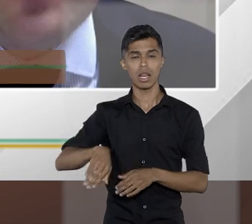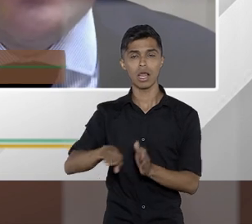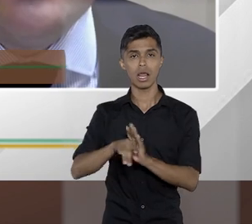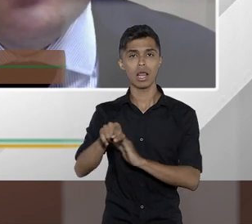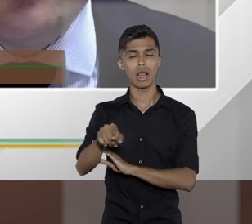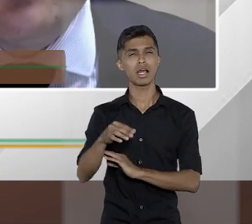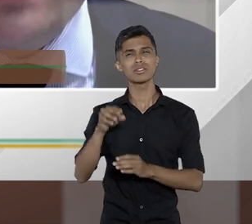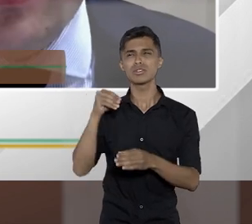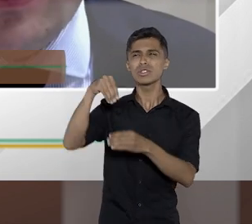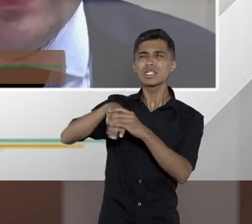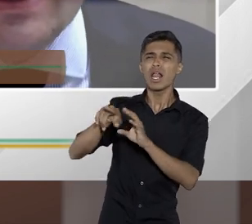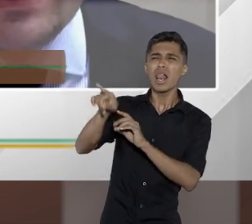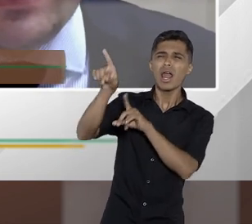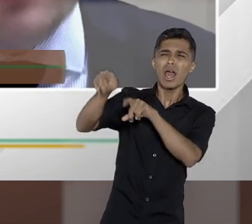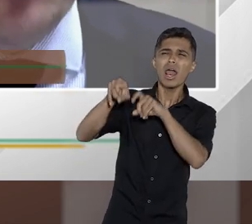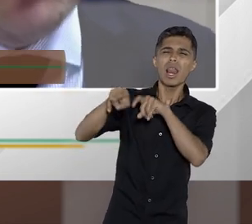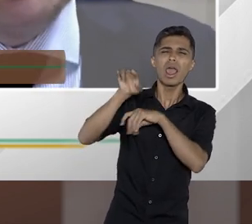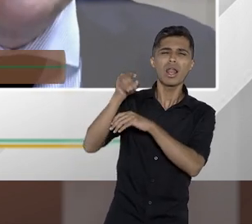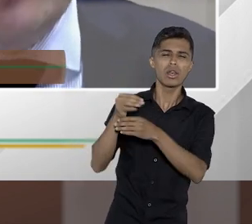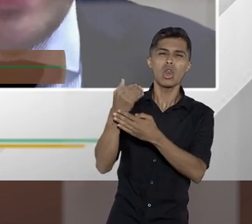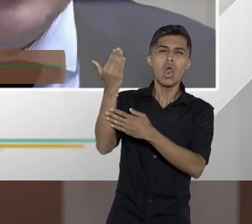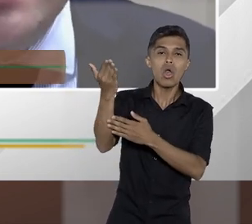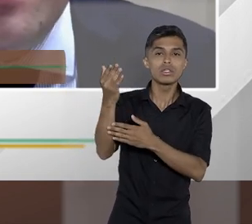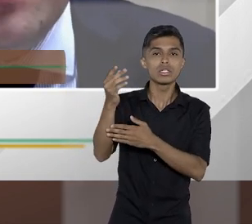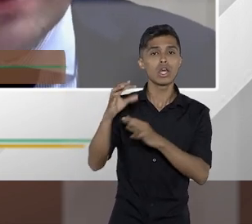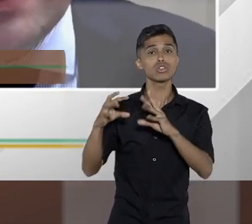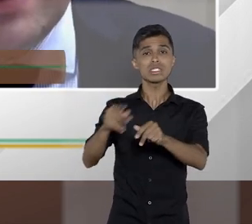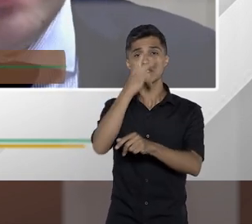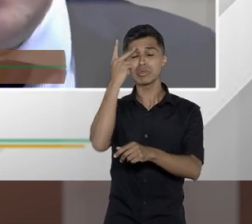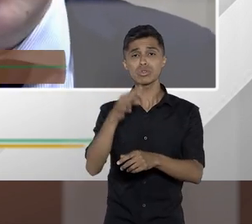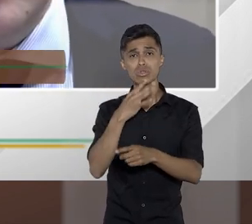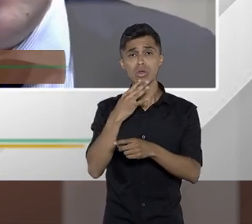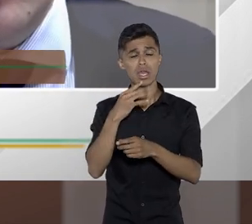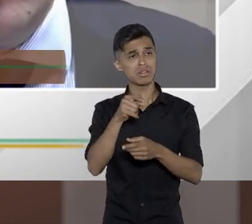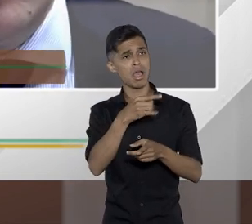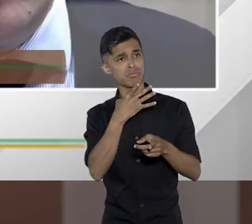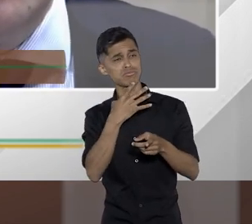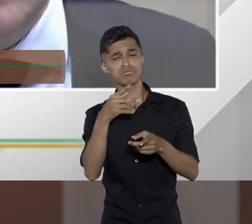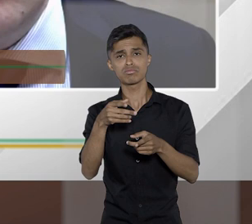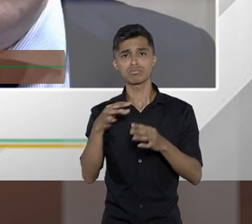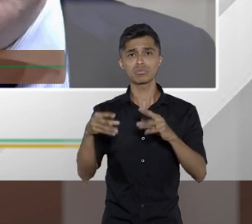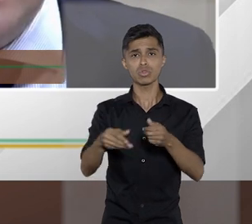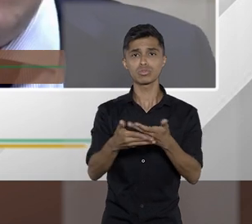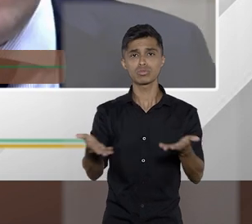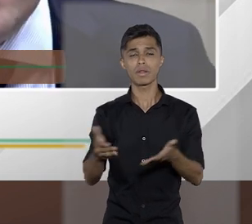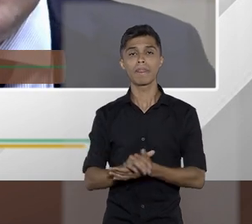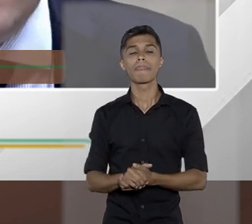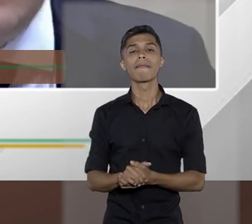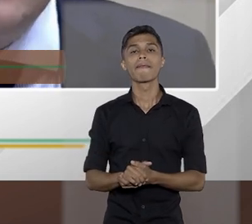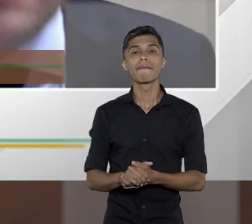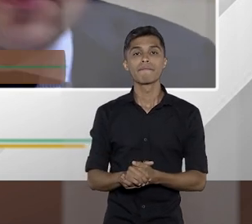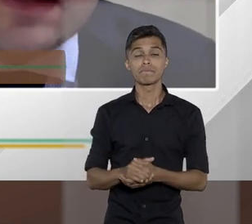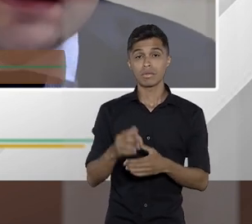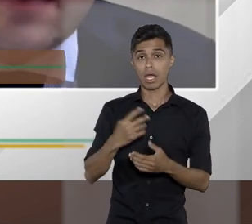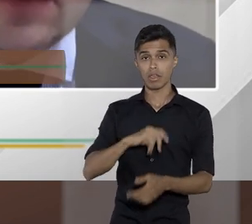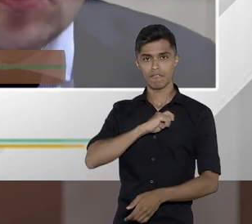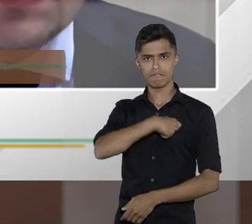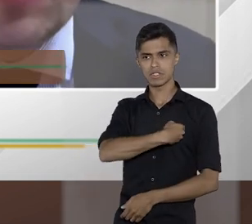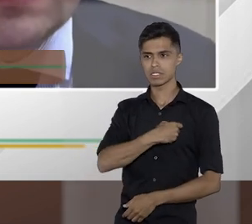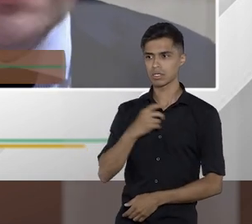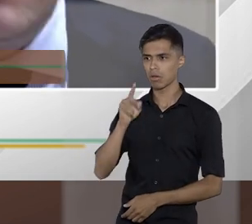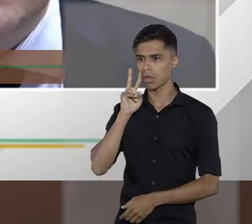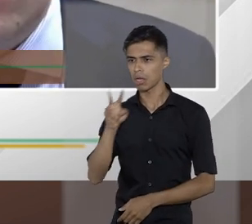falou, lá no interior do interior, todo mundo se conhece. E aí o fiscal vai atender um